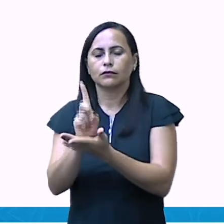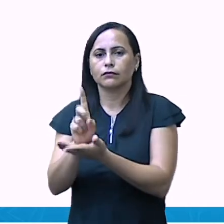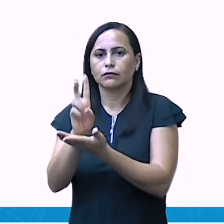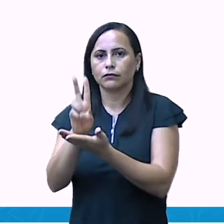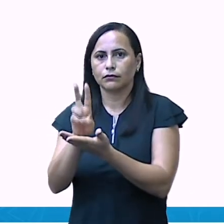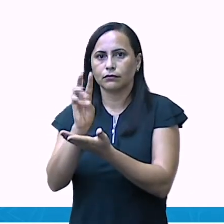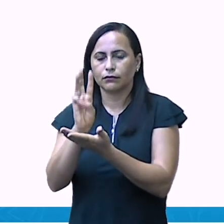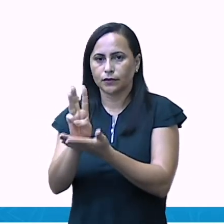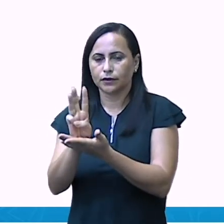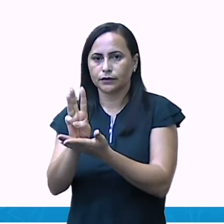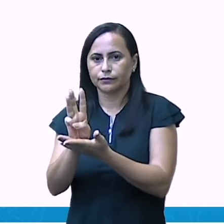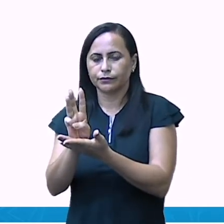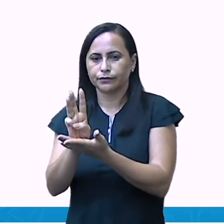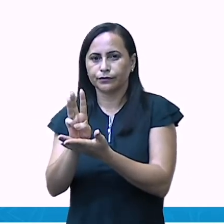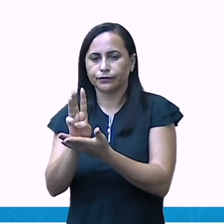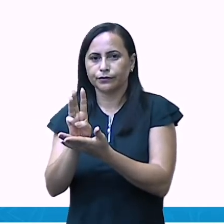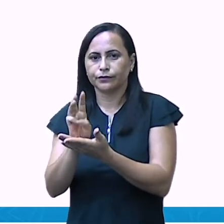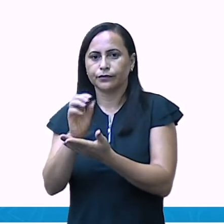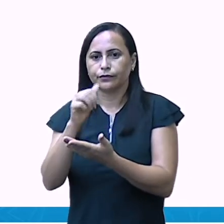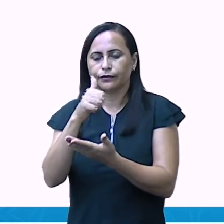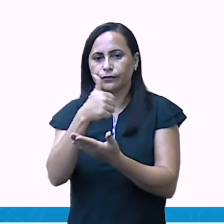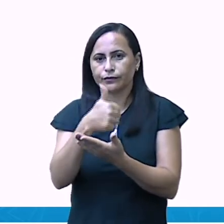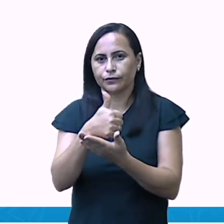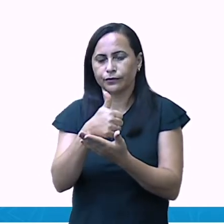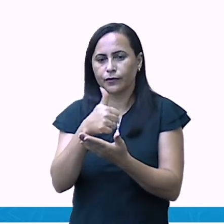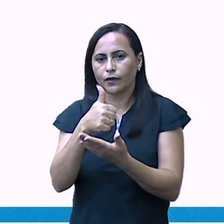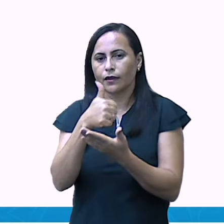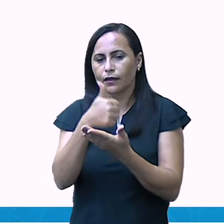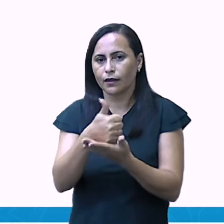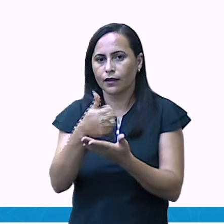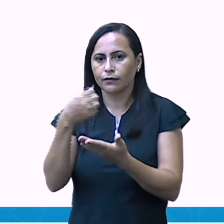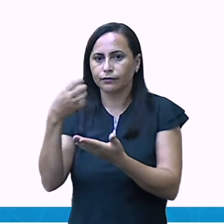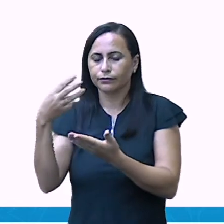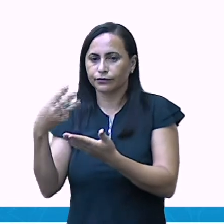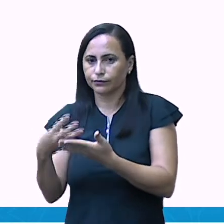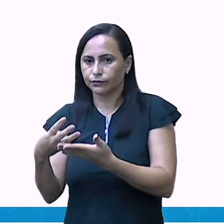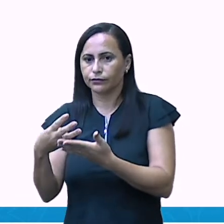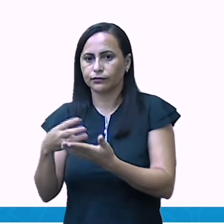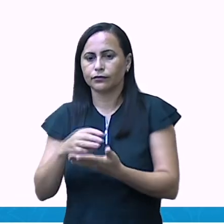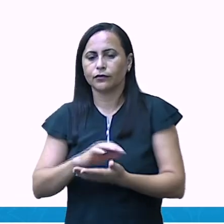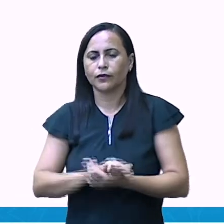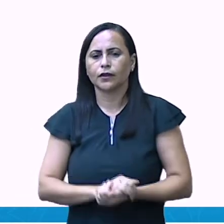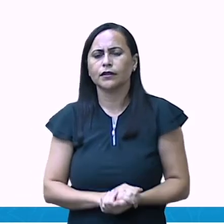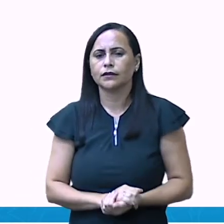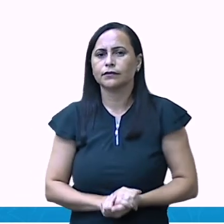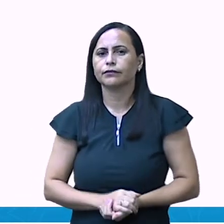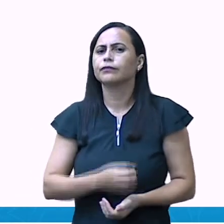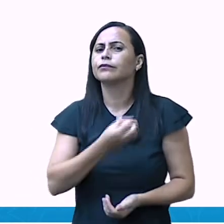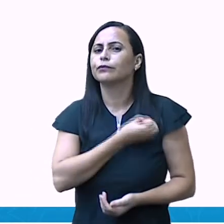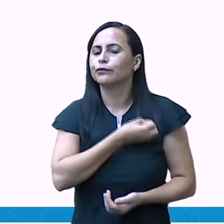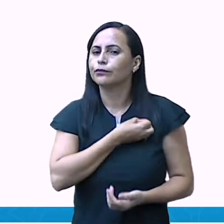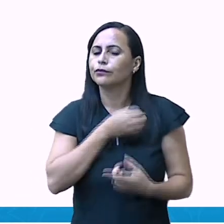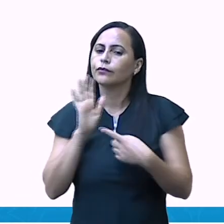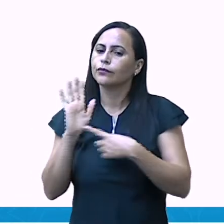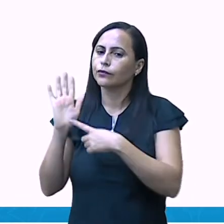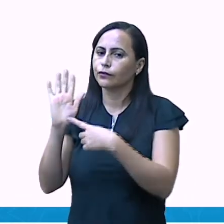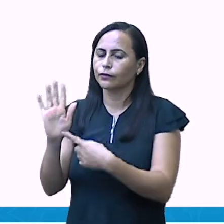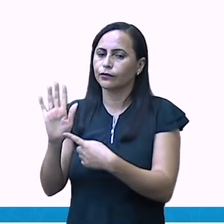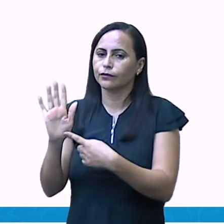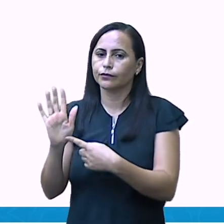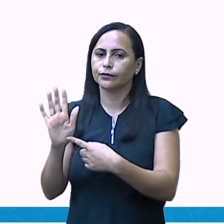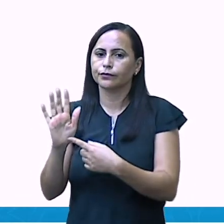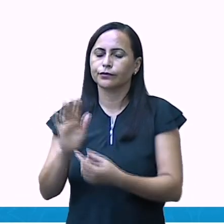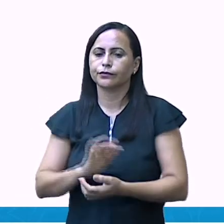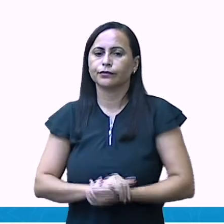dois, três. Então, nós temos três unidades. Então, qual é o número representado ali com o nosso material